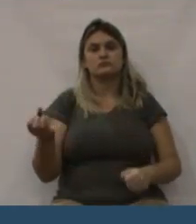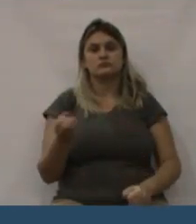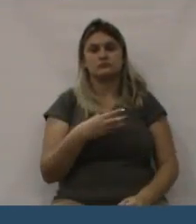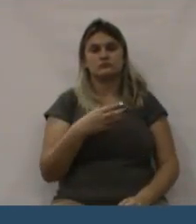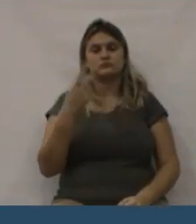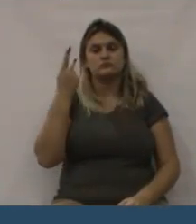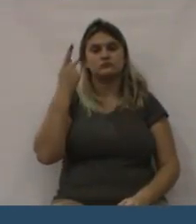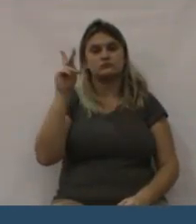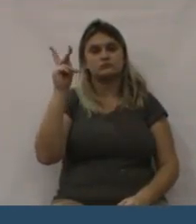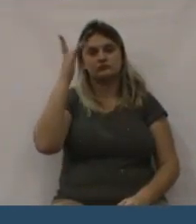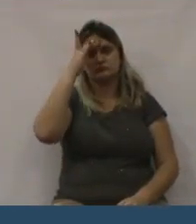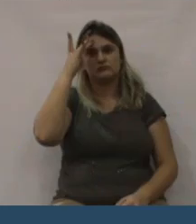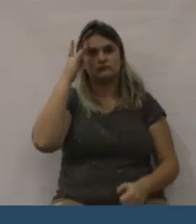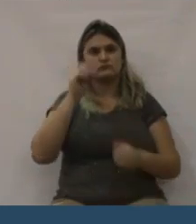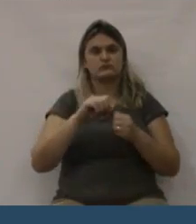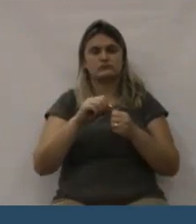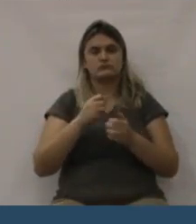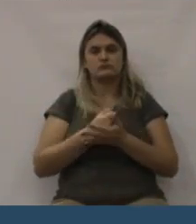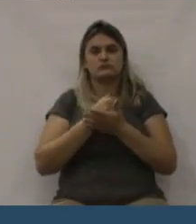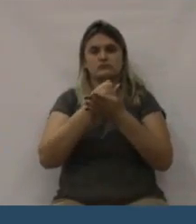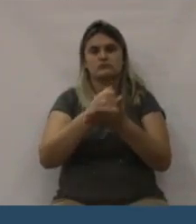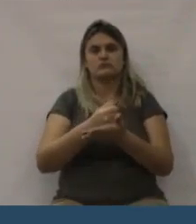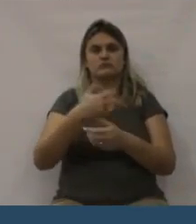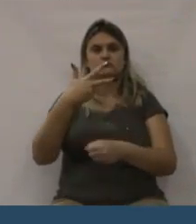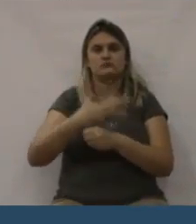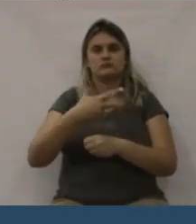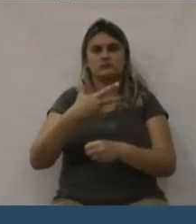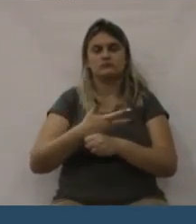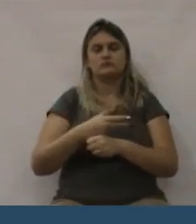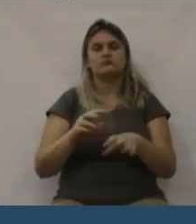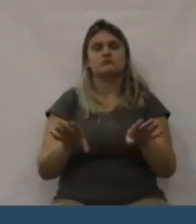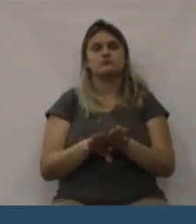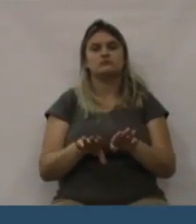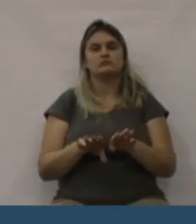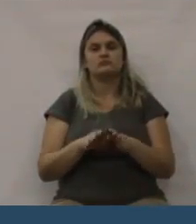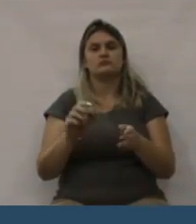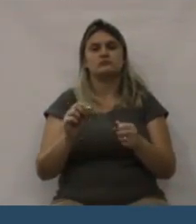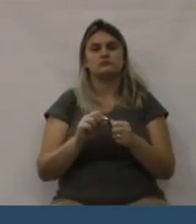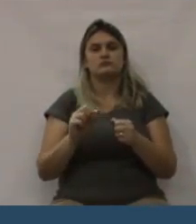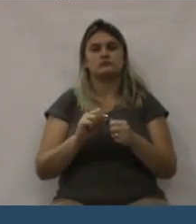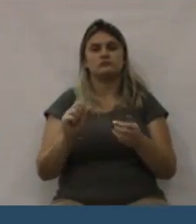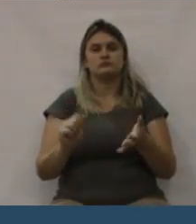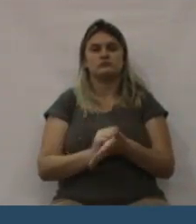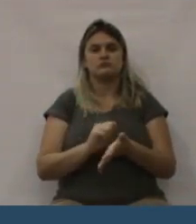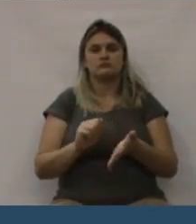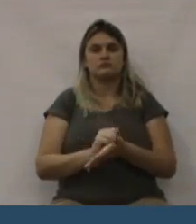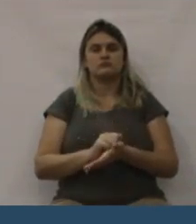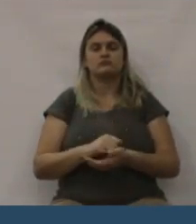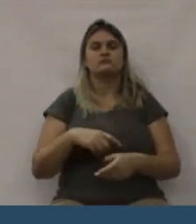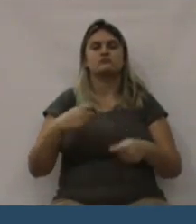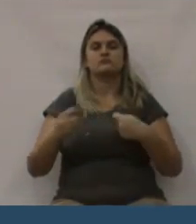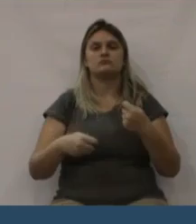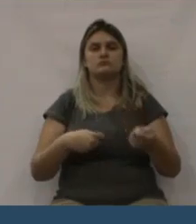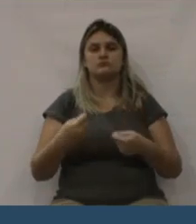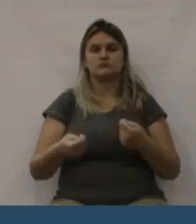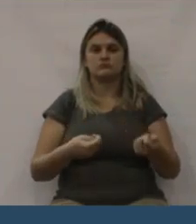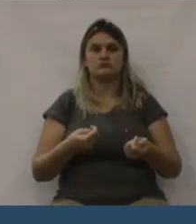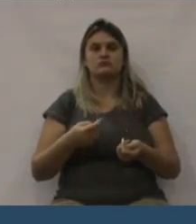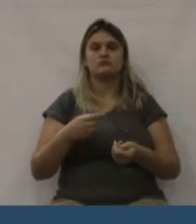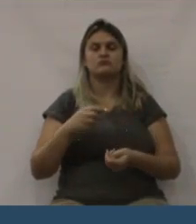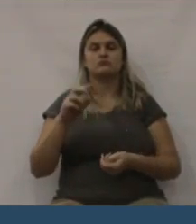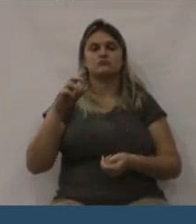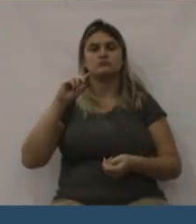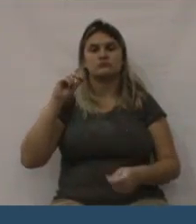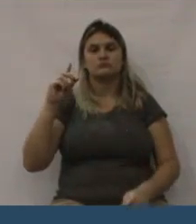sabido aqui de todos os vereadores, bem como de toda a cidade, de todos os idosos aí que fazem parte da Associação